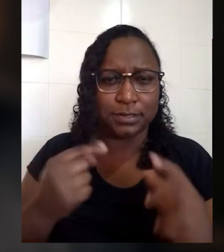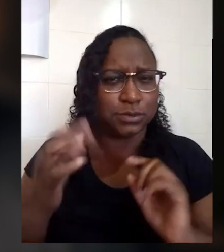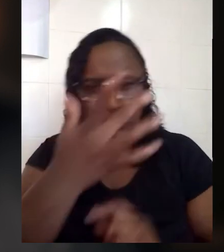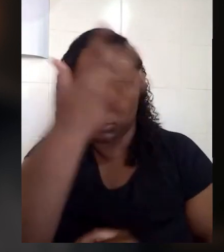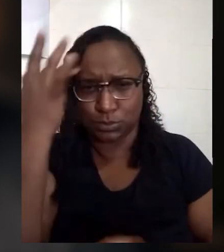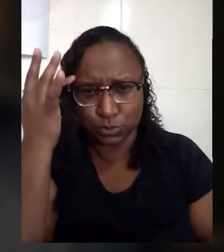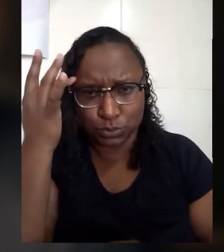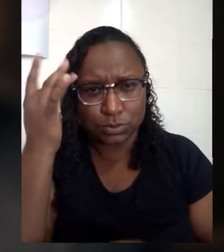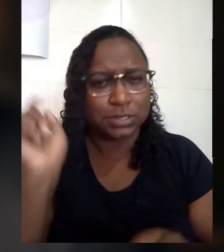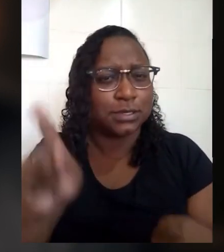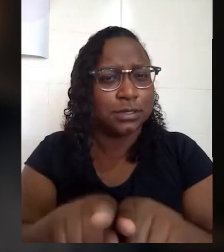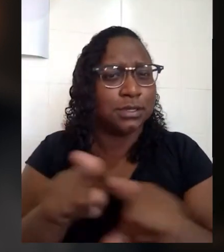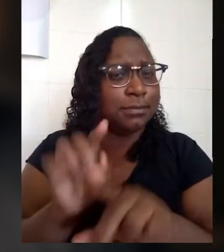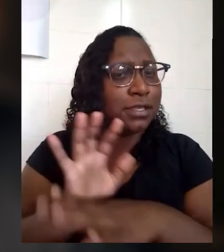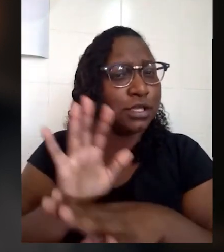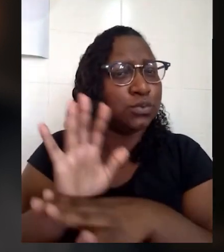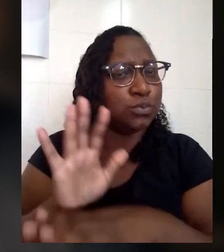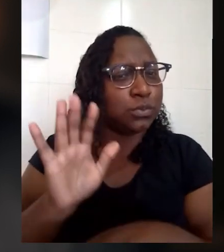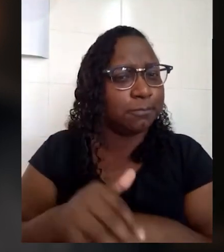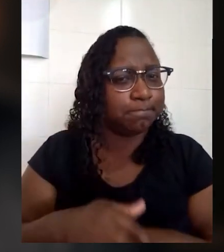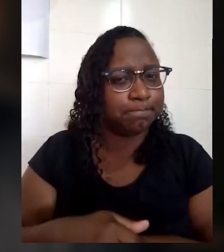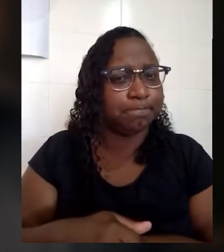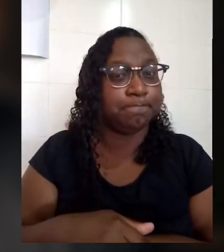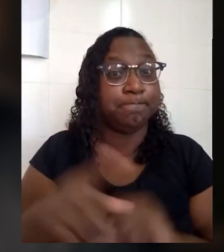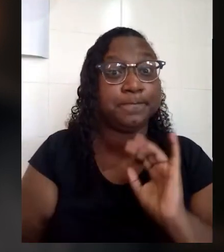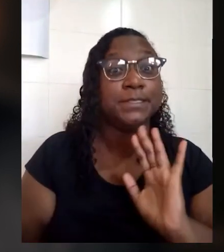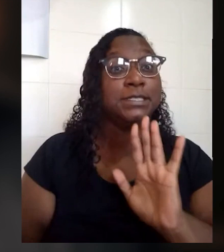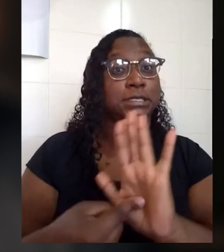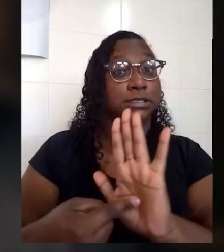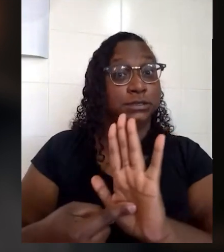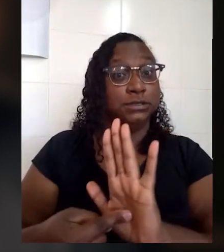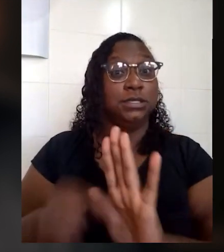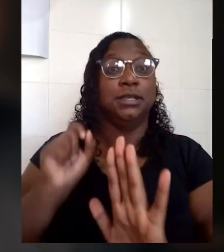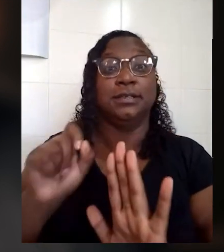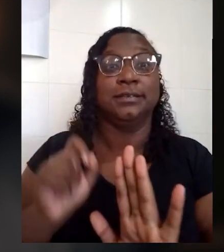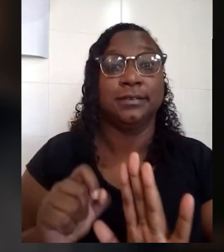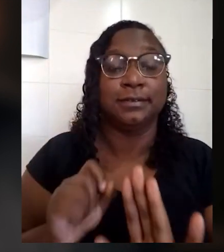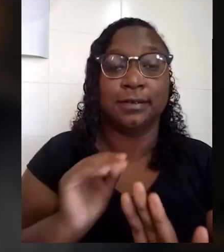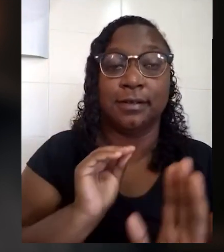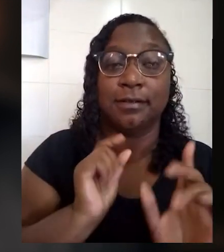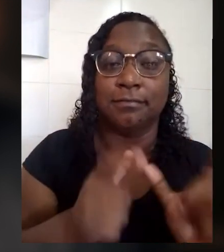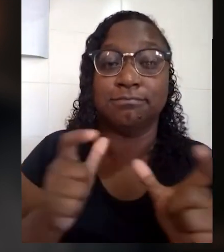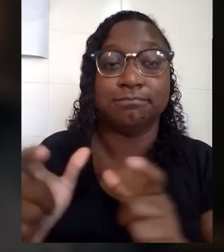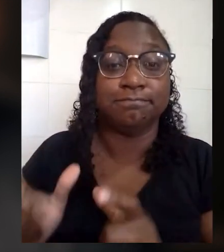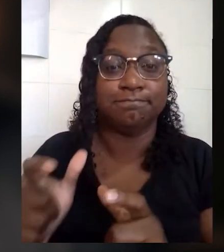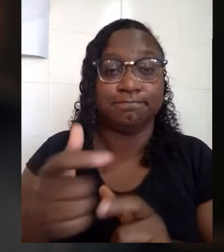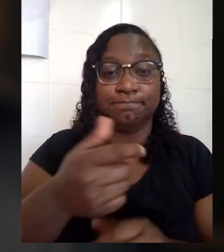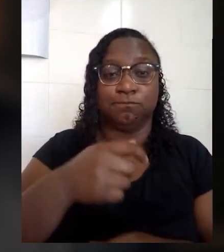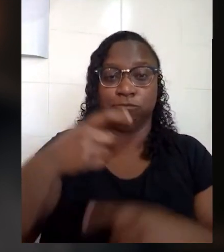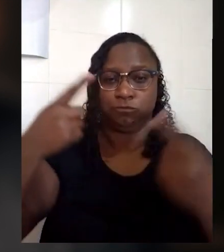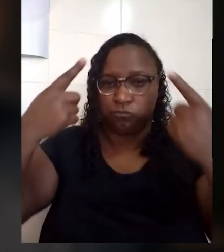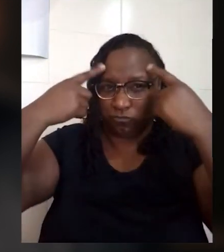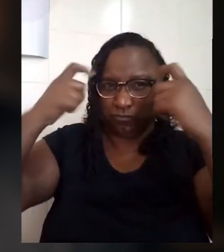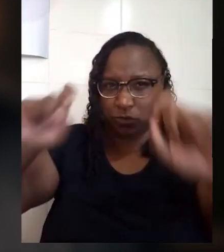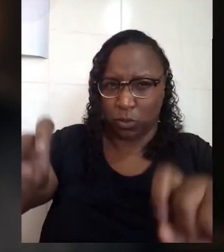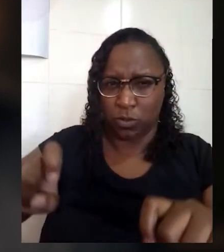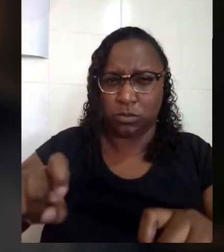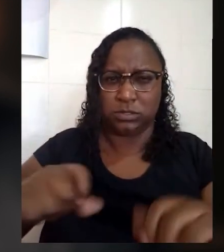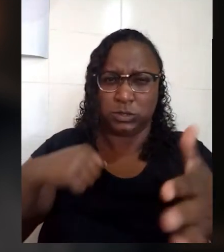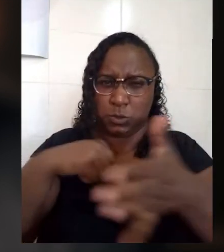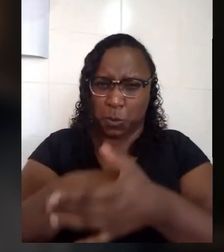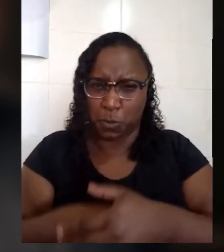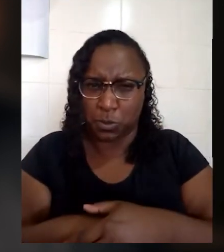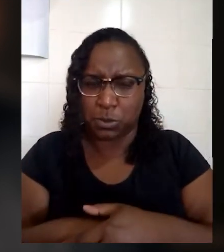Criar mecanismo para prevenir e ajudar a identificar e registrar casos de discriminação, violência e